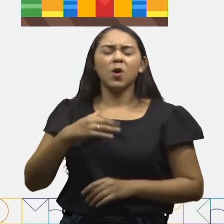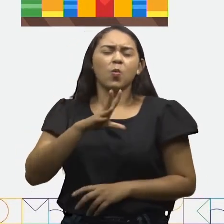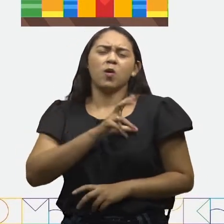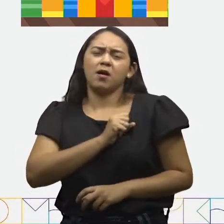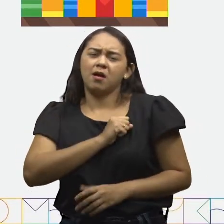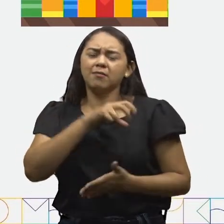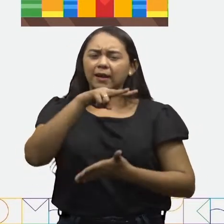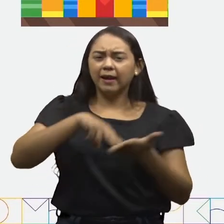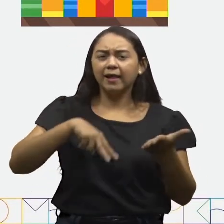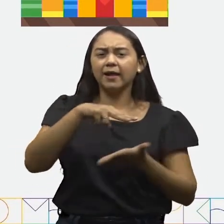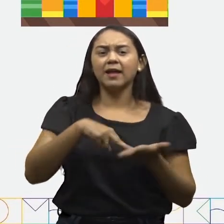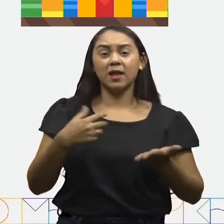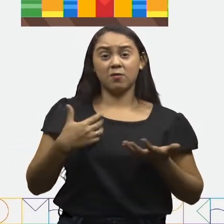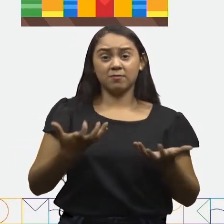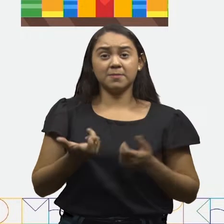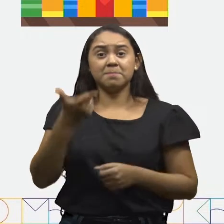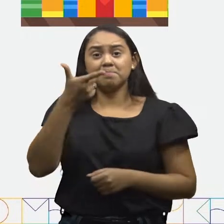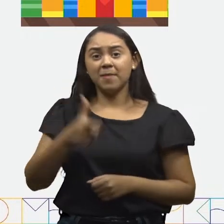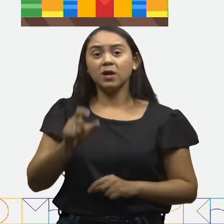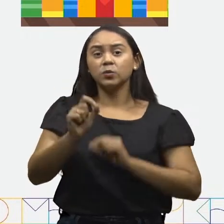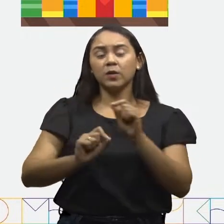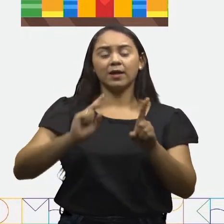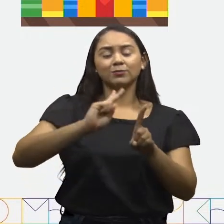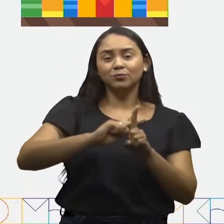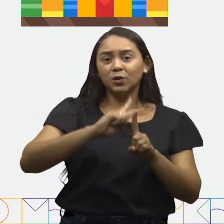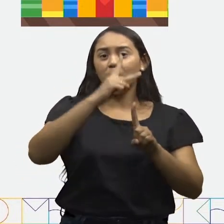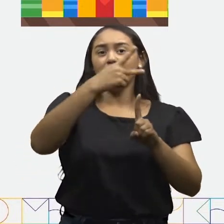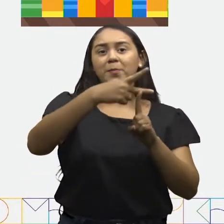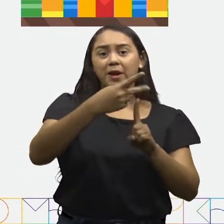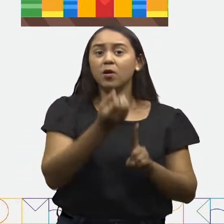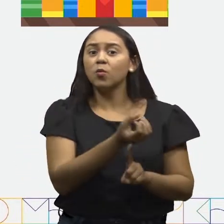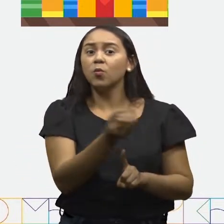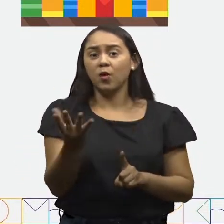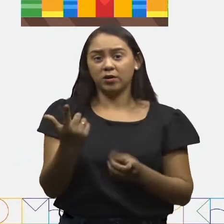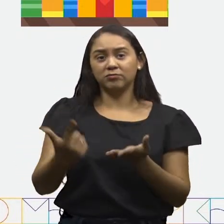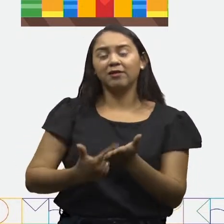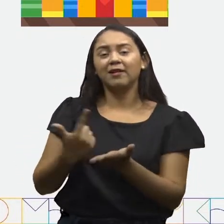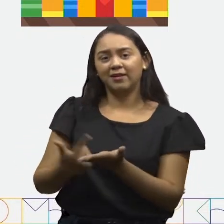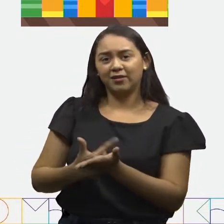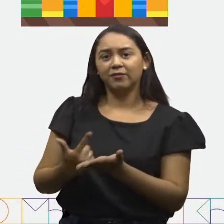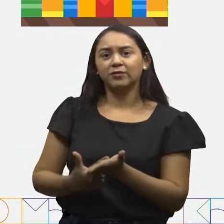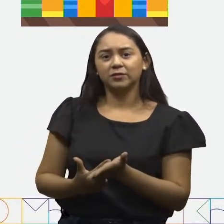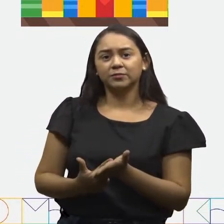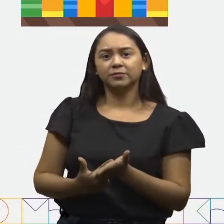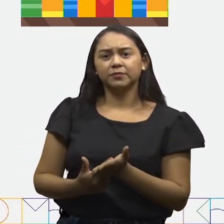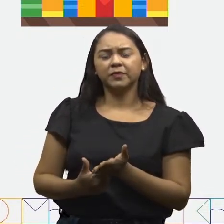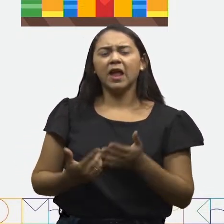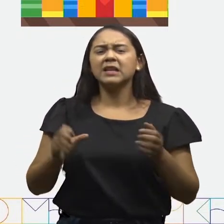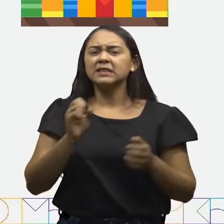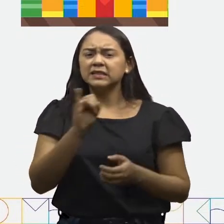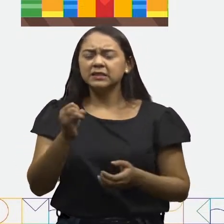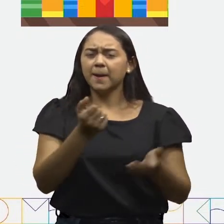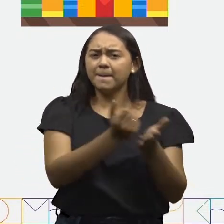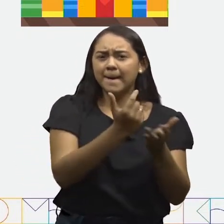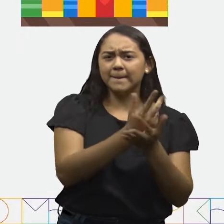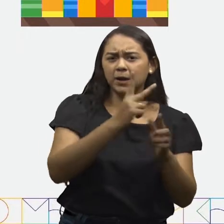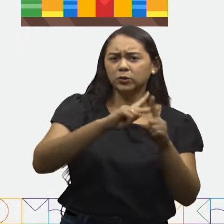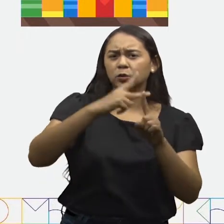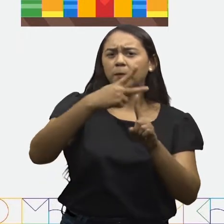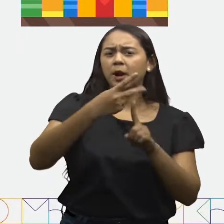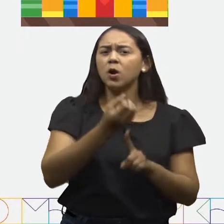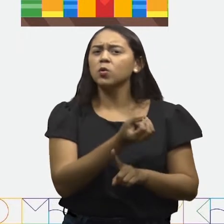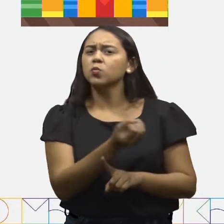eu amo ler. Estou querendo dobrar essa quantidade de livros. Com quantos